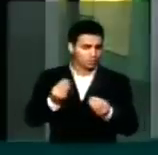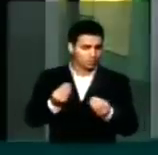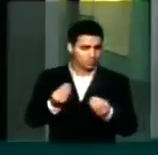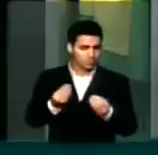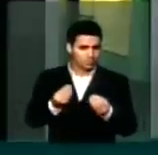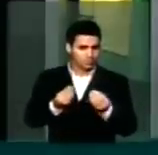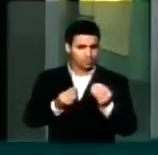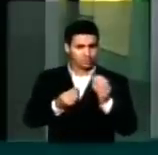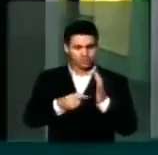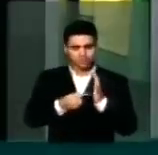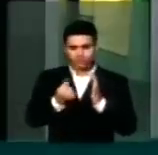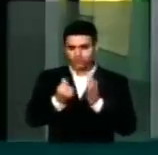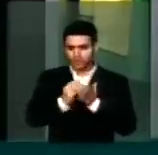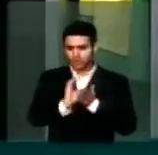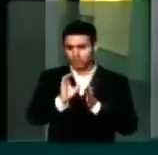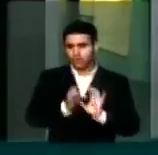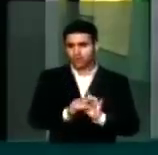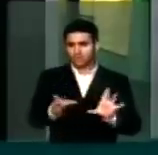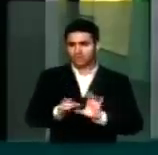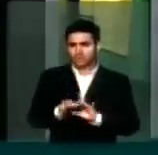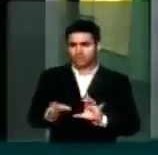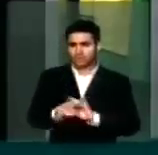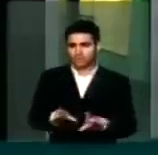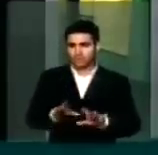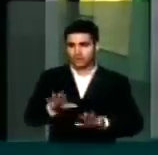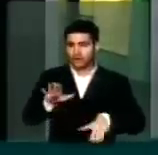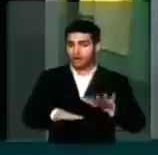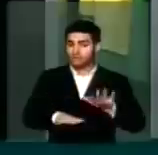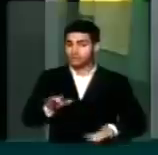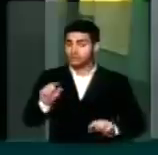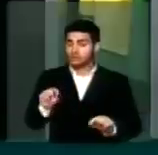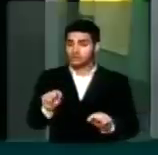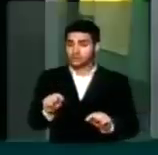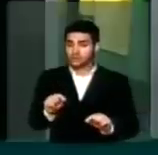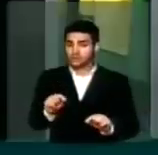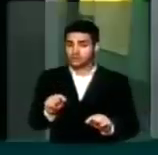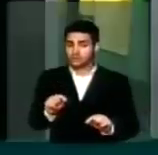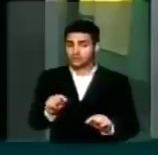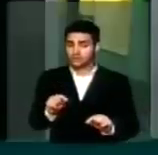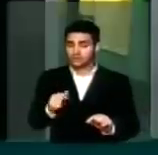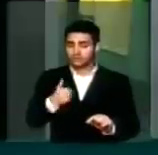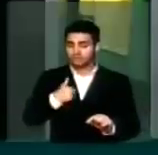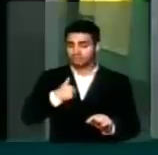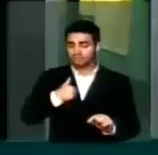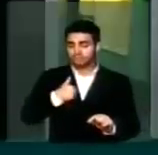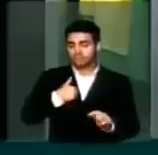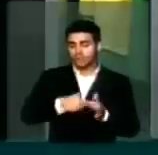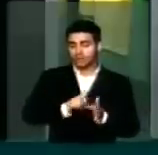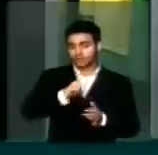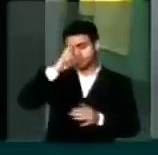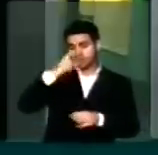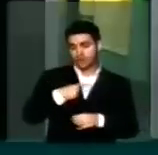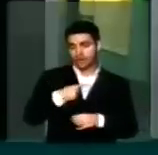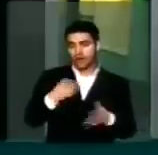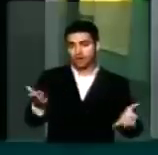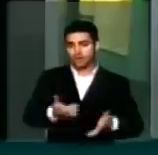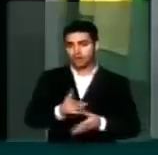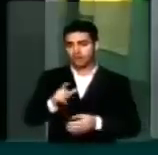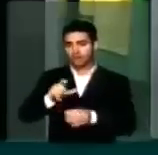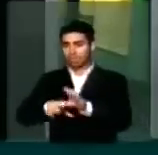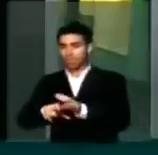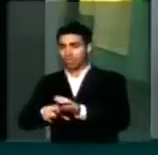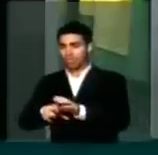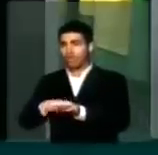são liberadas, muitas vezes, a troco da independência do parlamentar na hora das votações em